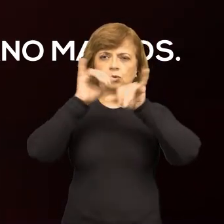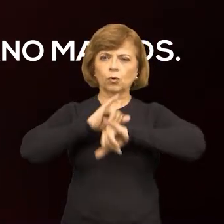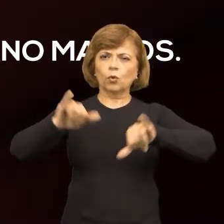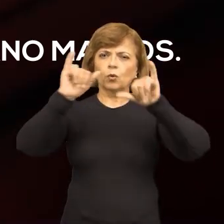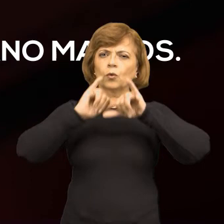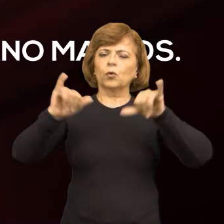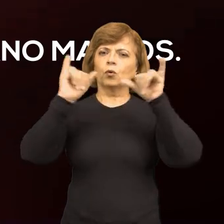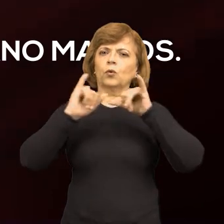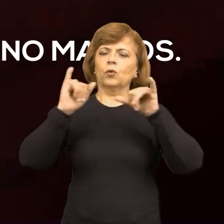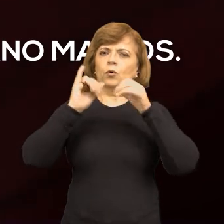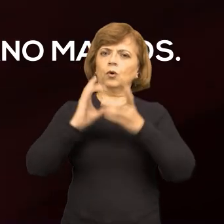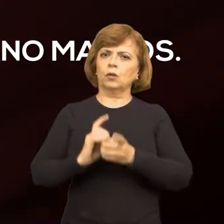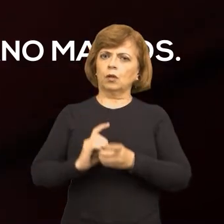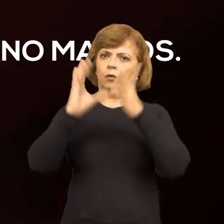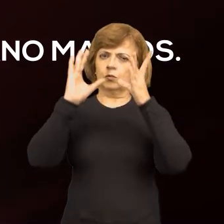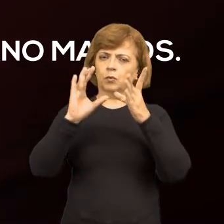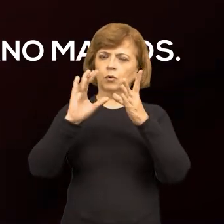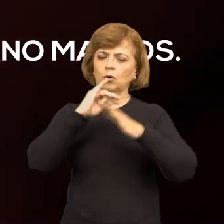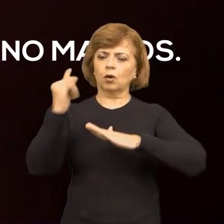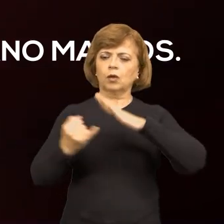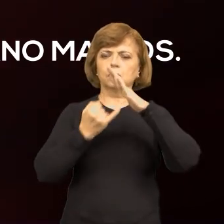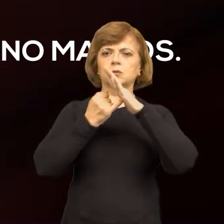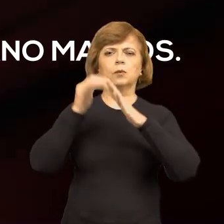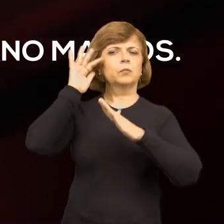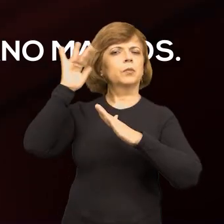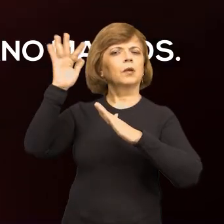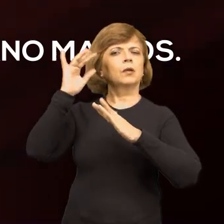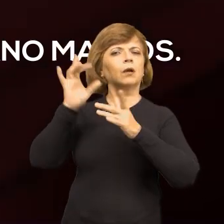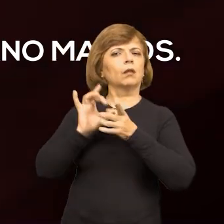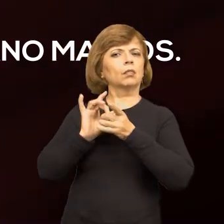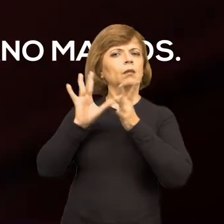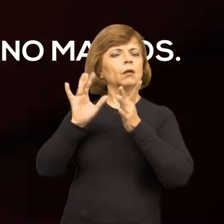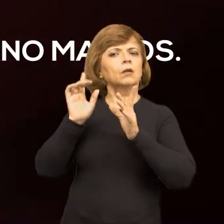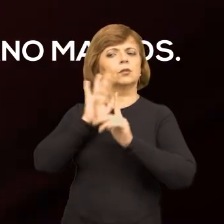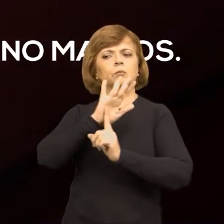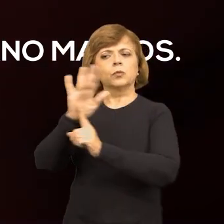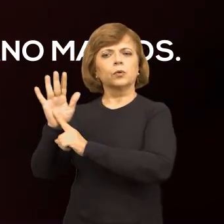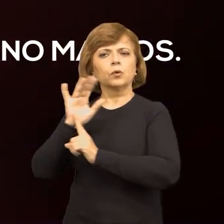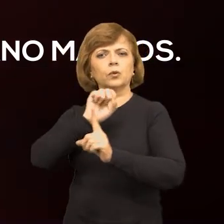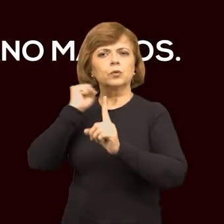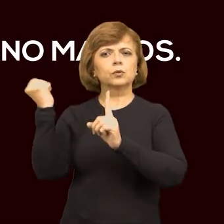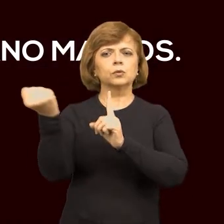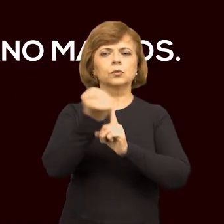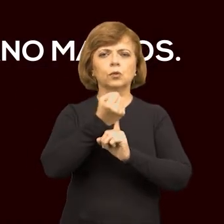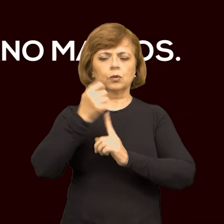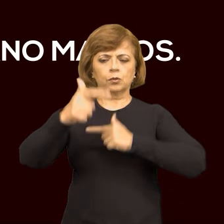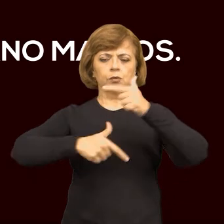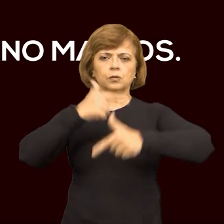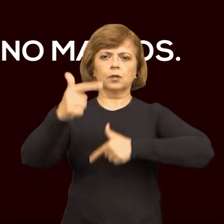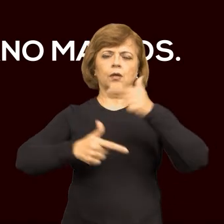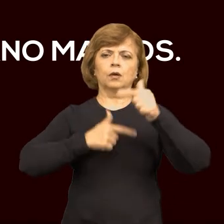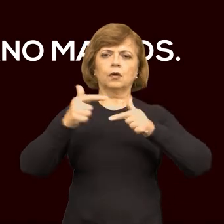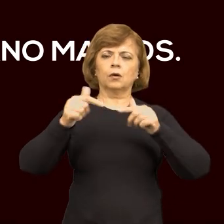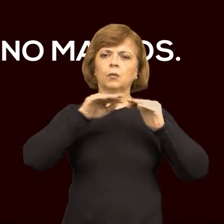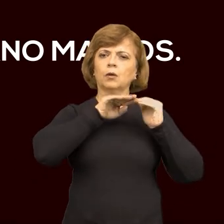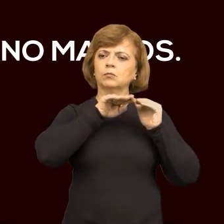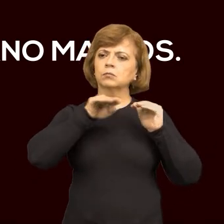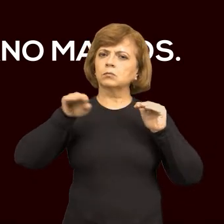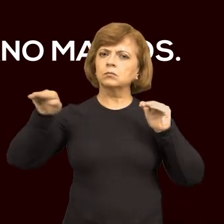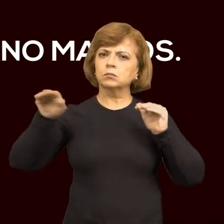façam a instituição ter pensamentos que permitam mostrar à sociedade uma atuação linear,